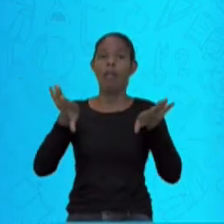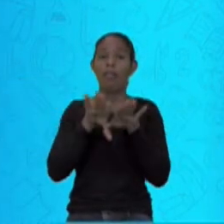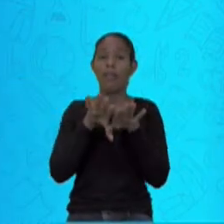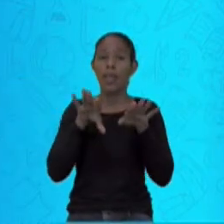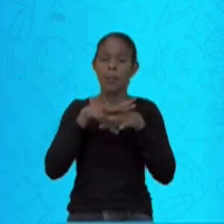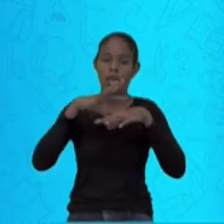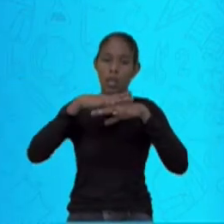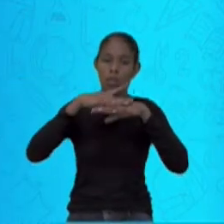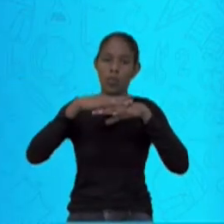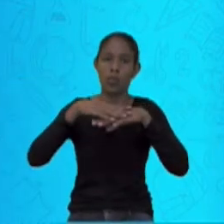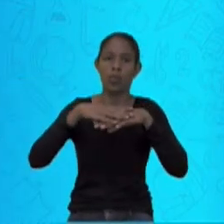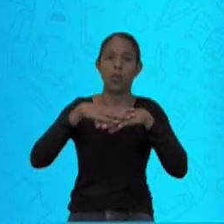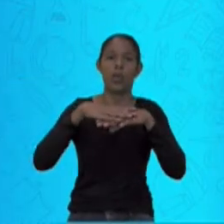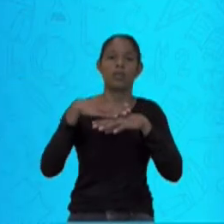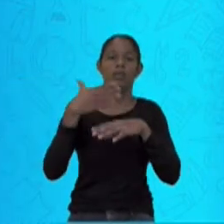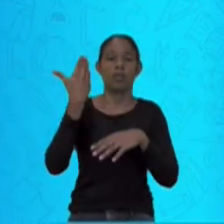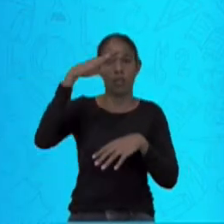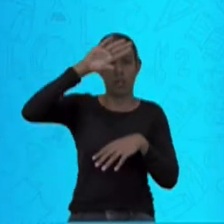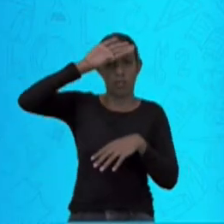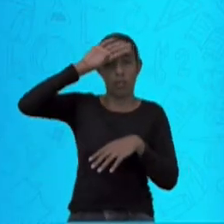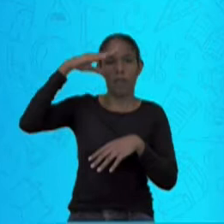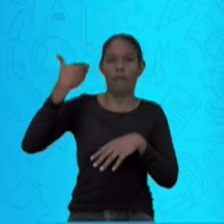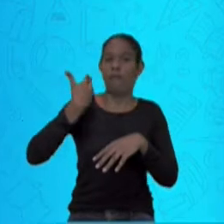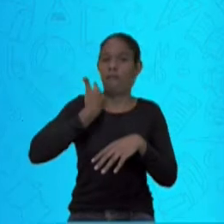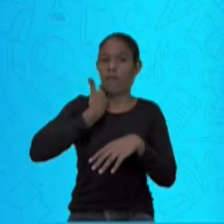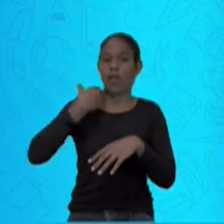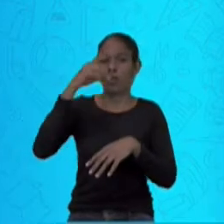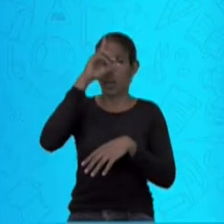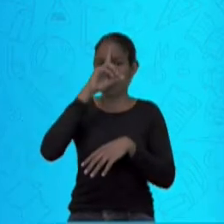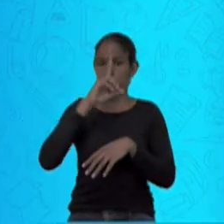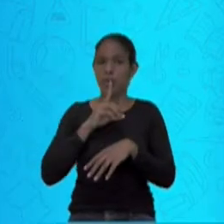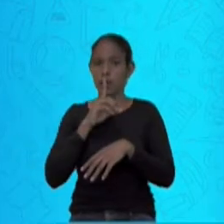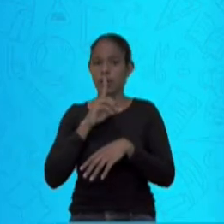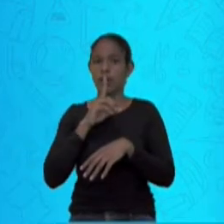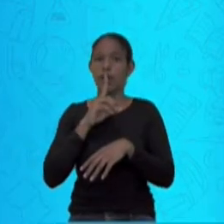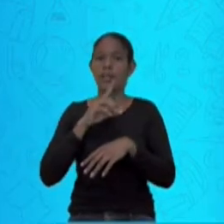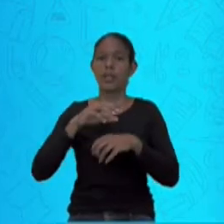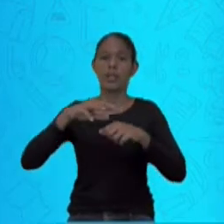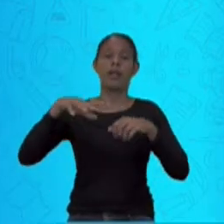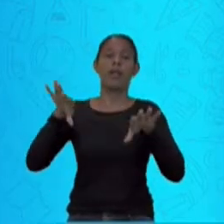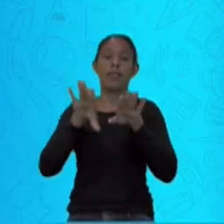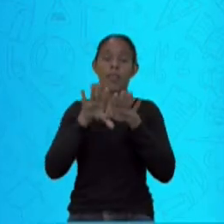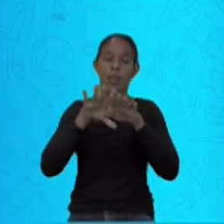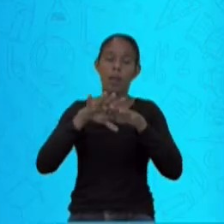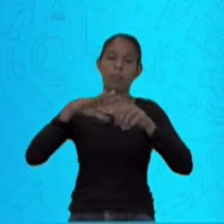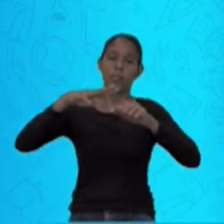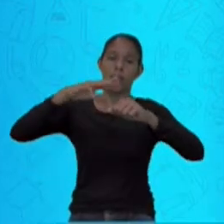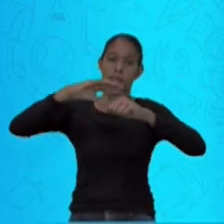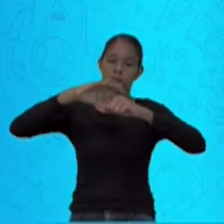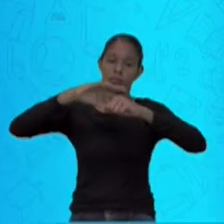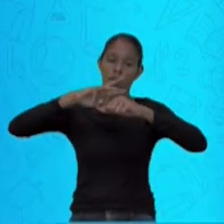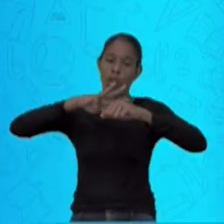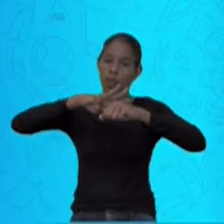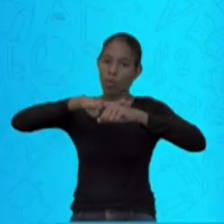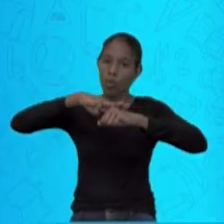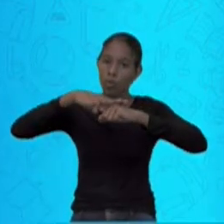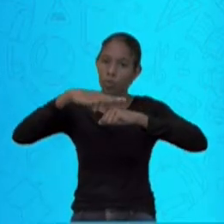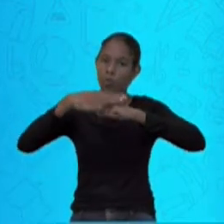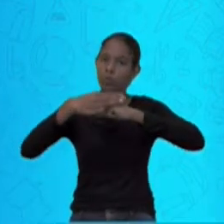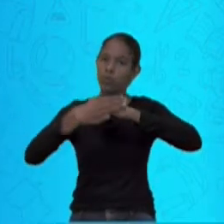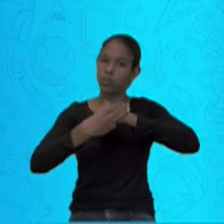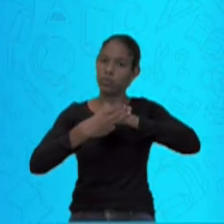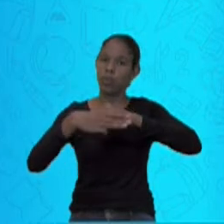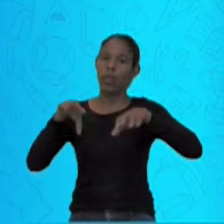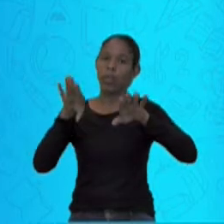do vírus chikungunya e do zika vírus. O Aedes albopictus é o vetor da manutenção da